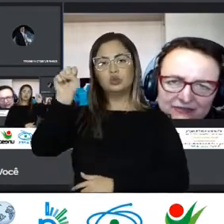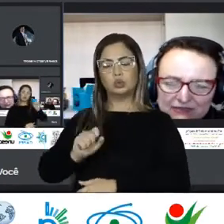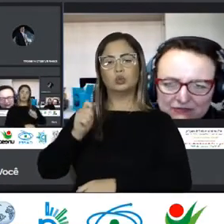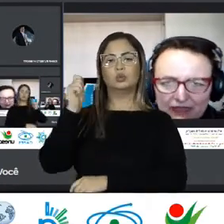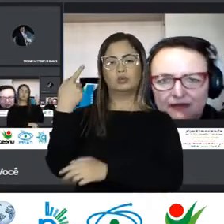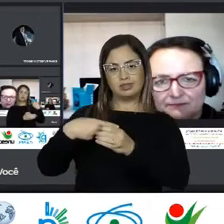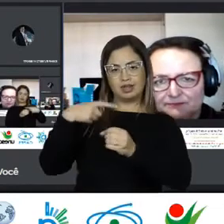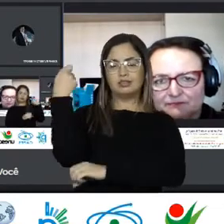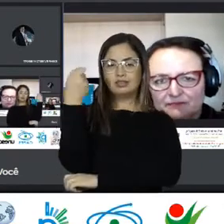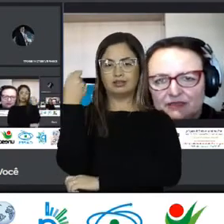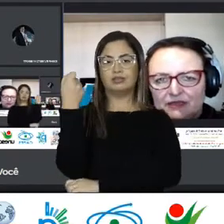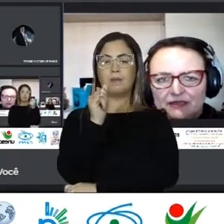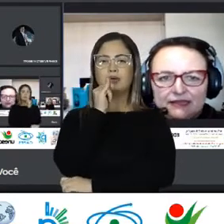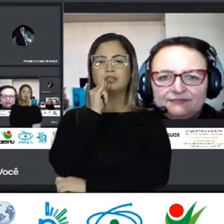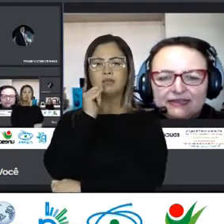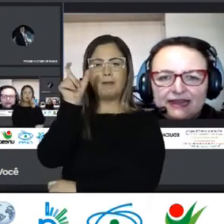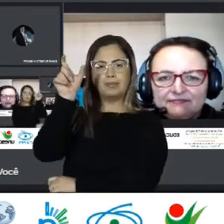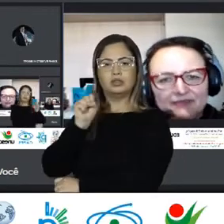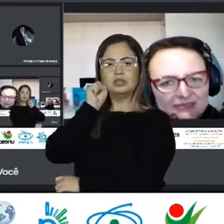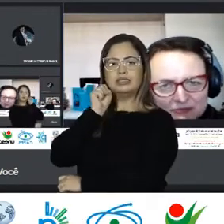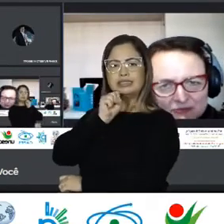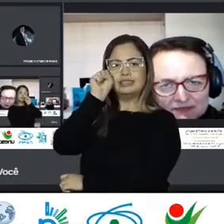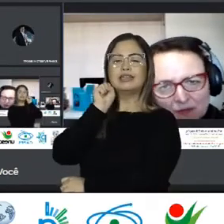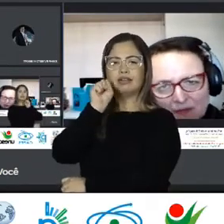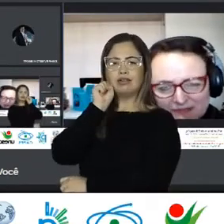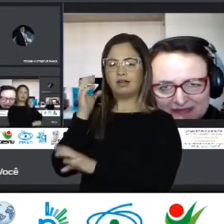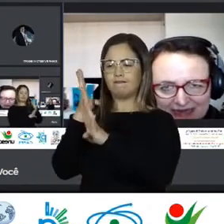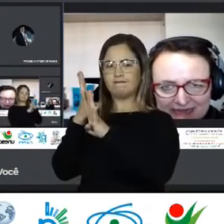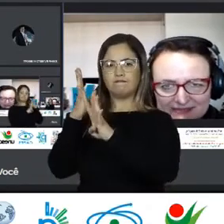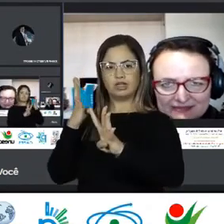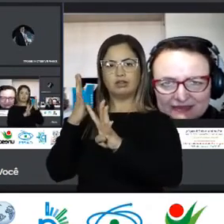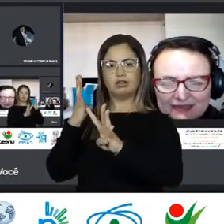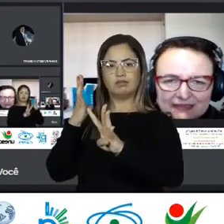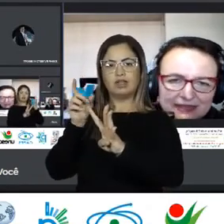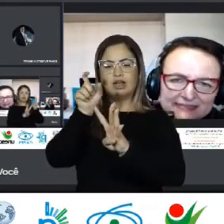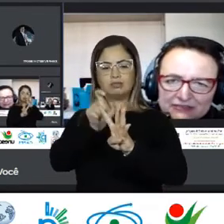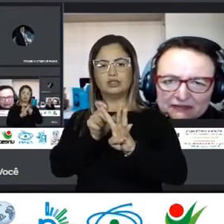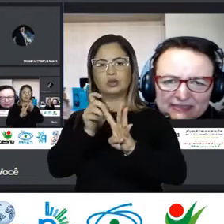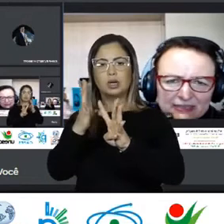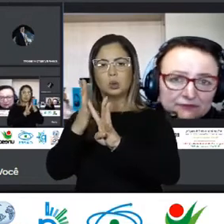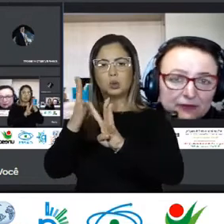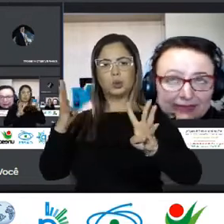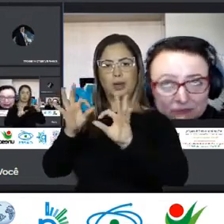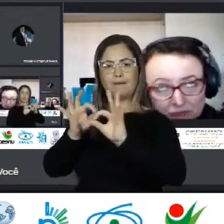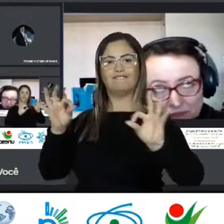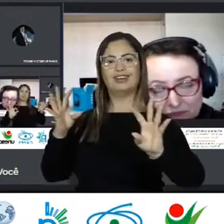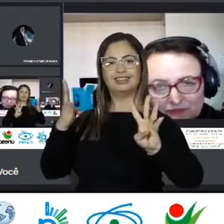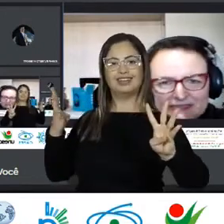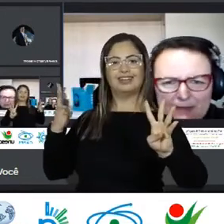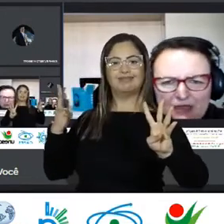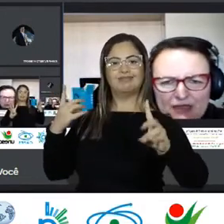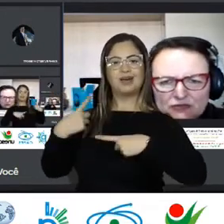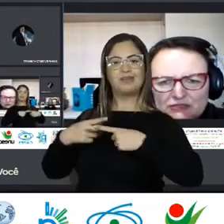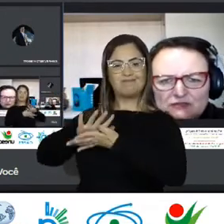Ninguém senta Do lado dele Ele fica na fila As pessoas ficam Mais para trás Então quer dizer Você não está sendo Violento